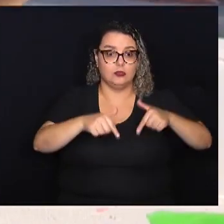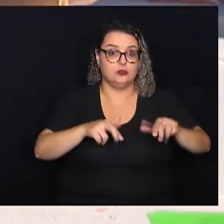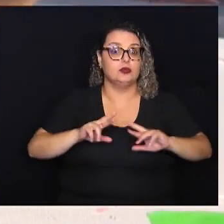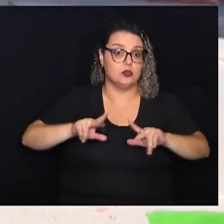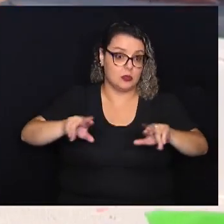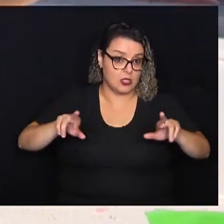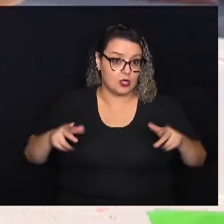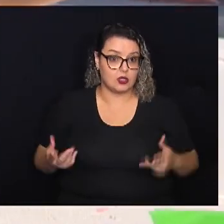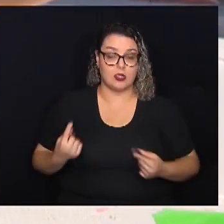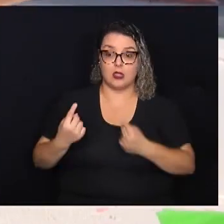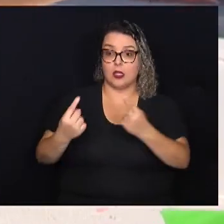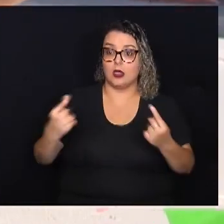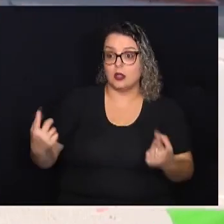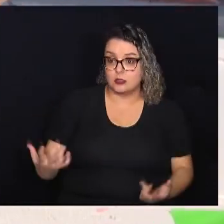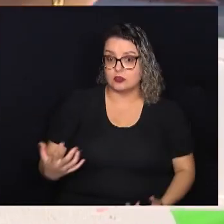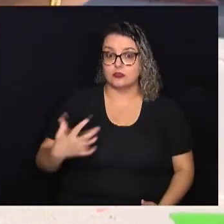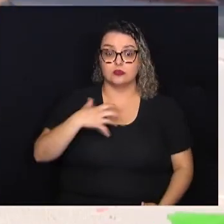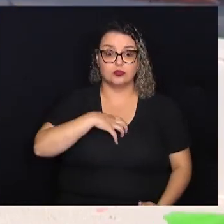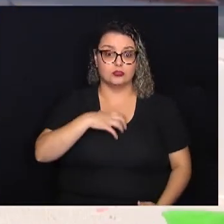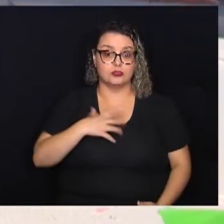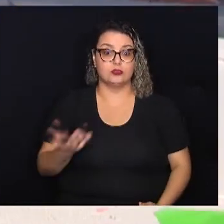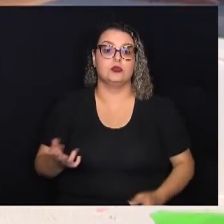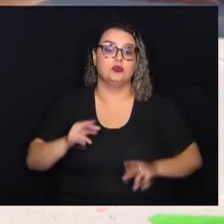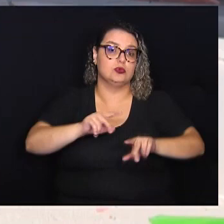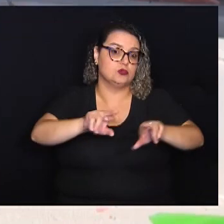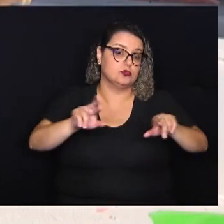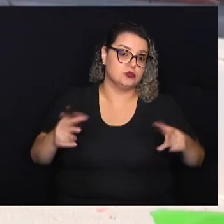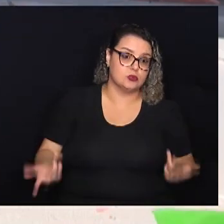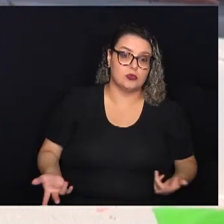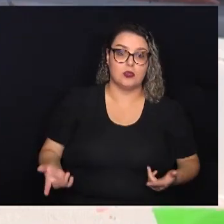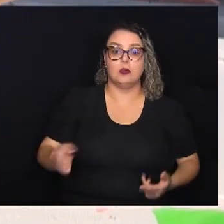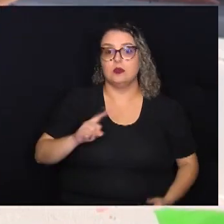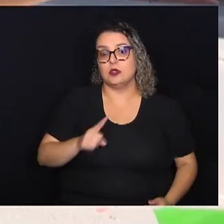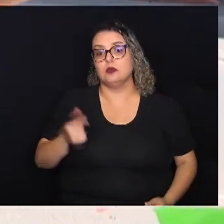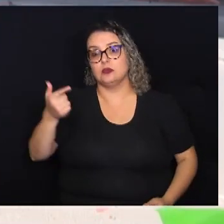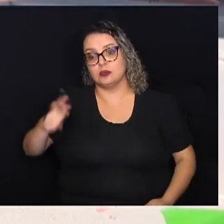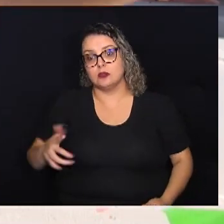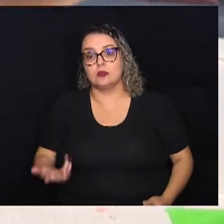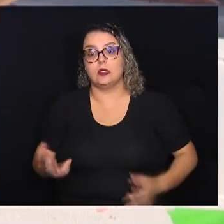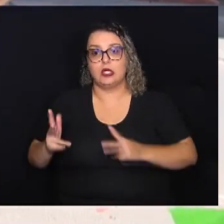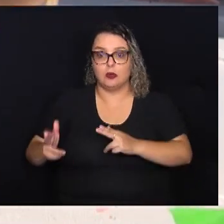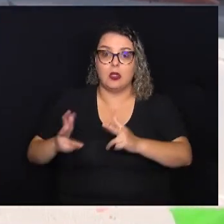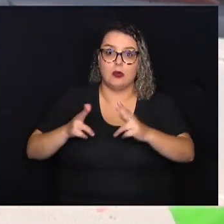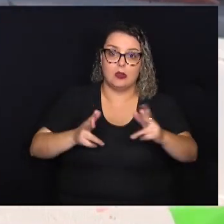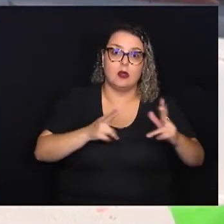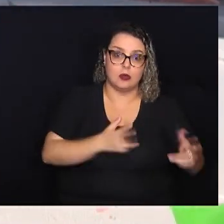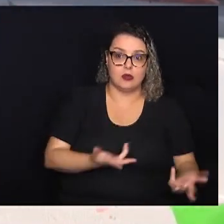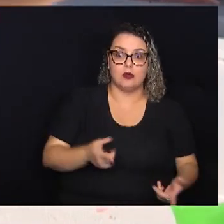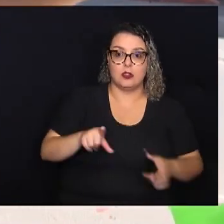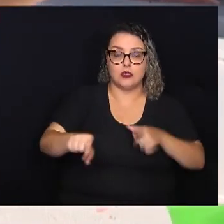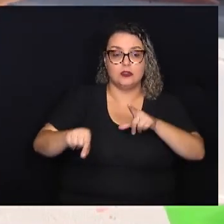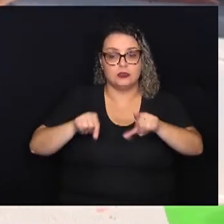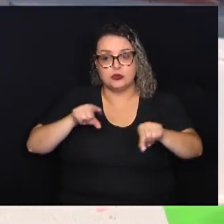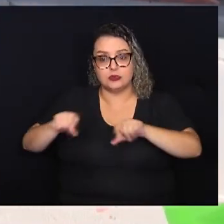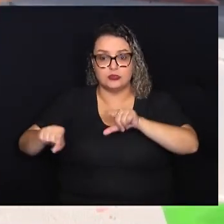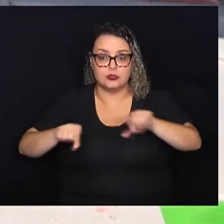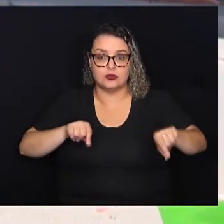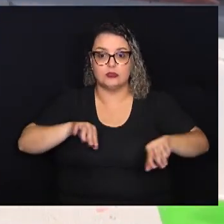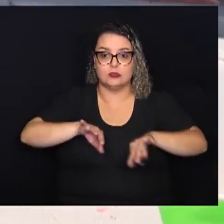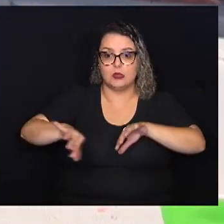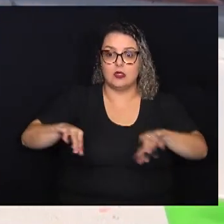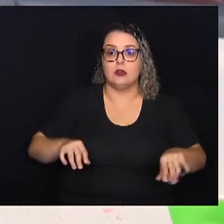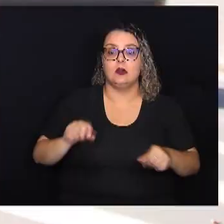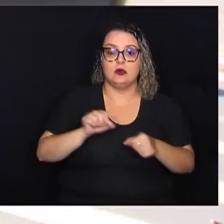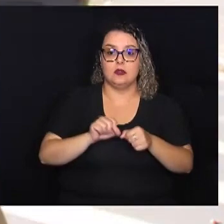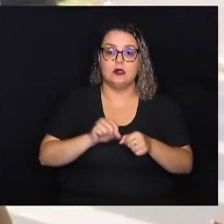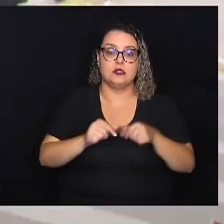cada um tem um trabalho diferente do outro, para não ficar com uma coisa muito igual, a gente foi selecionando um por um, para estar fazendo